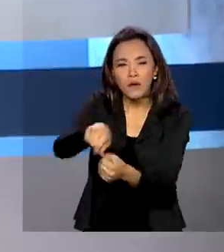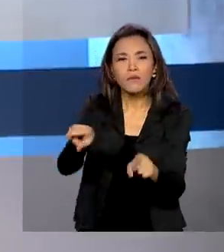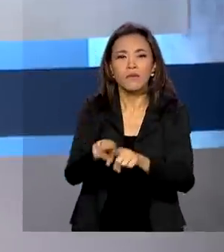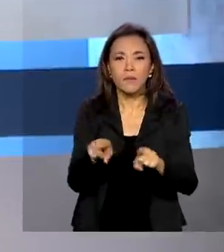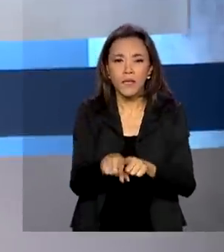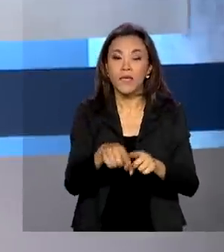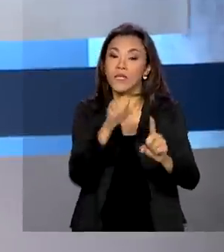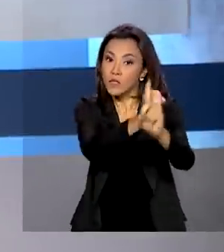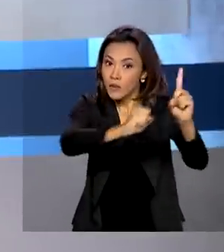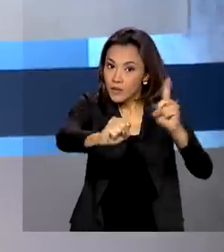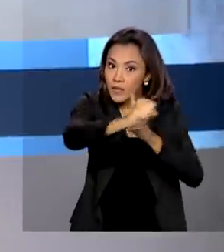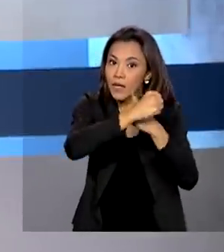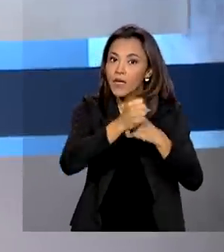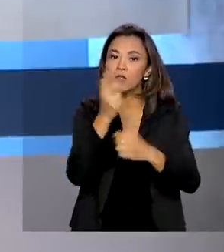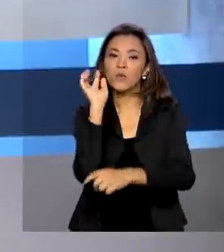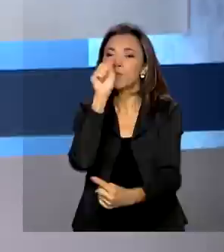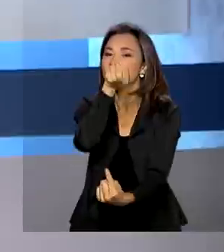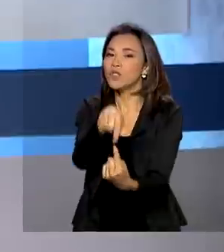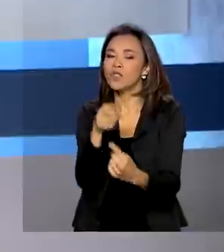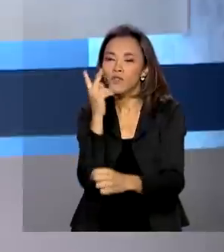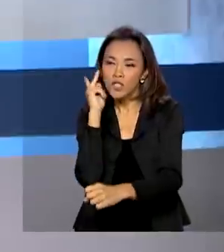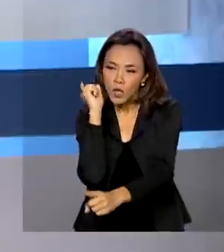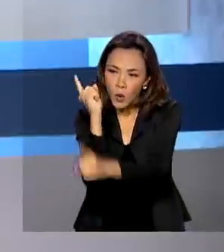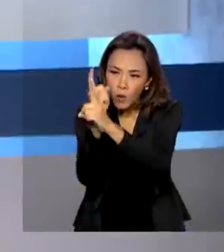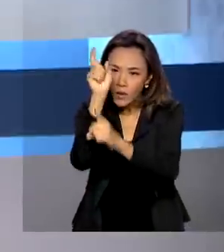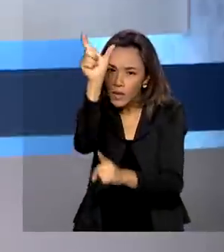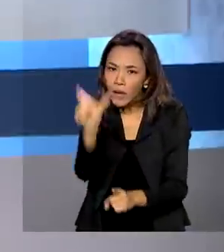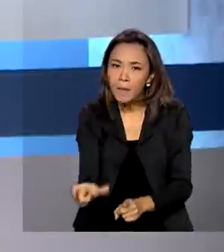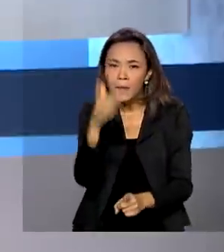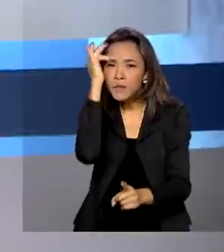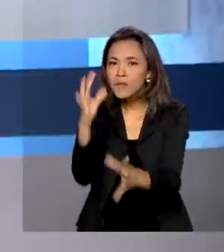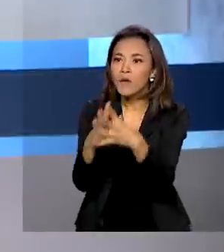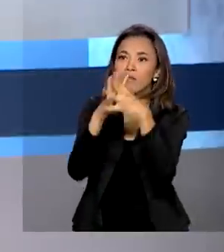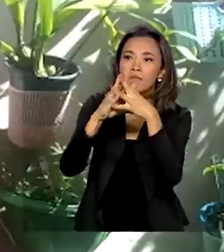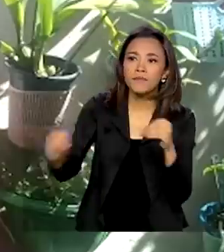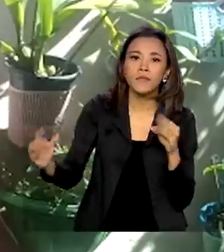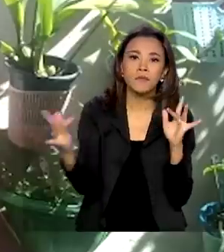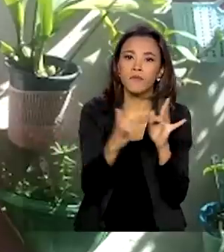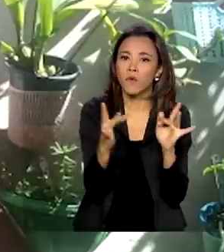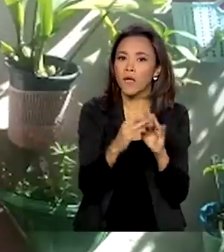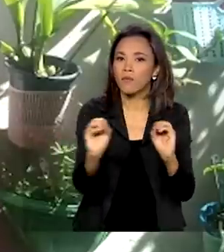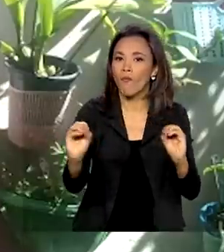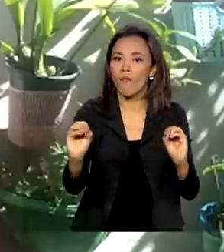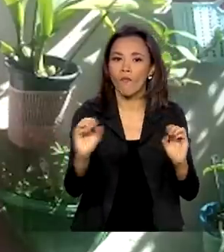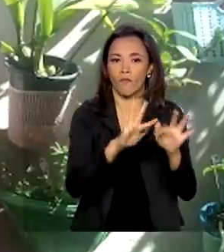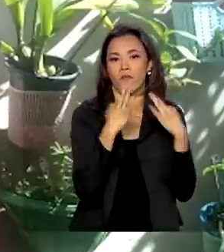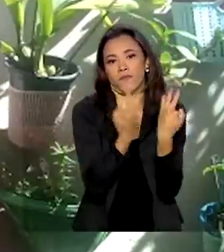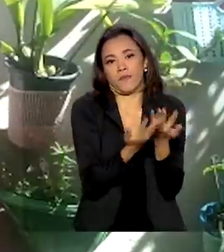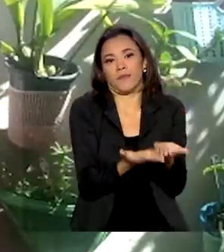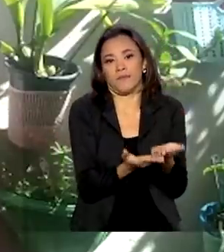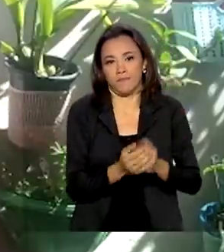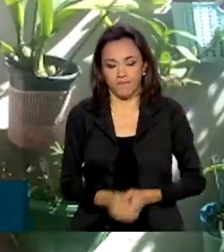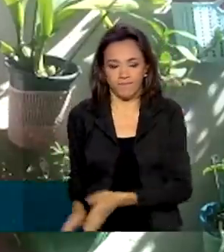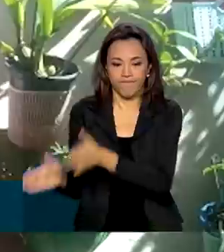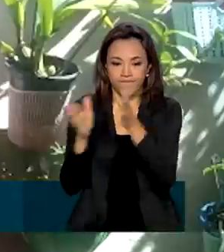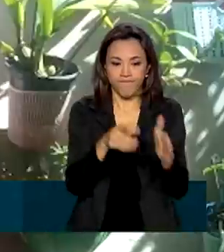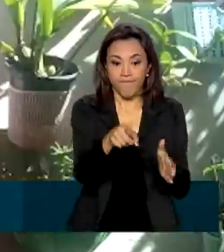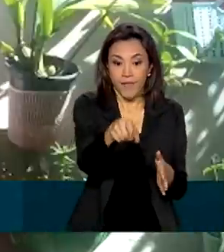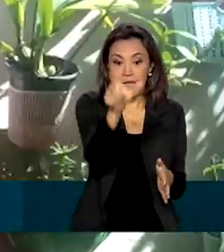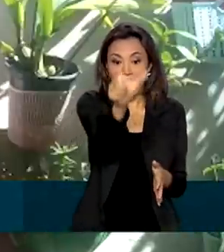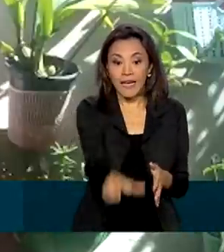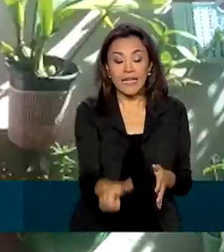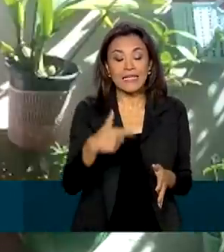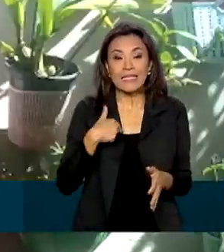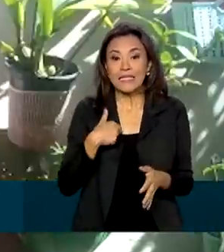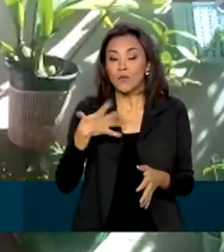civil na missão de encontrar quem perdeu o contato com a família. Uma incerteza que não tem fim.